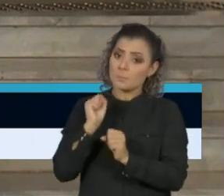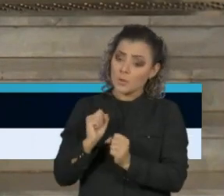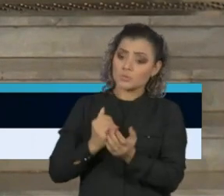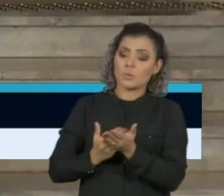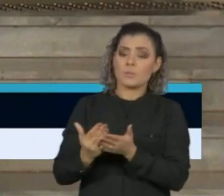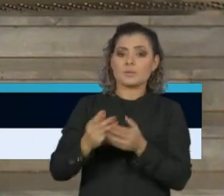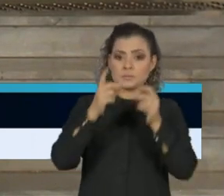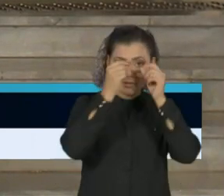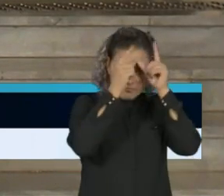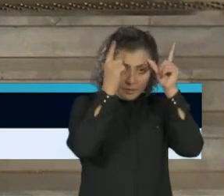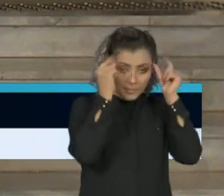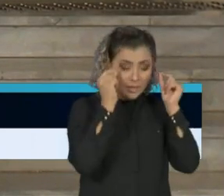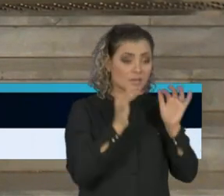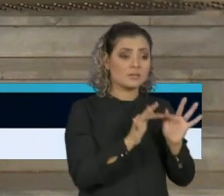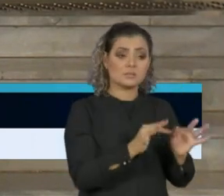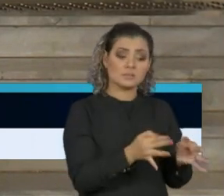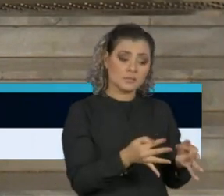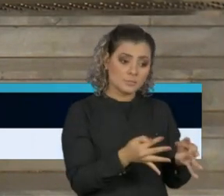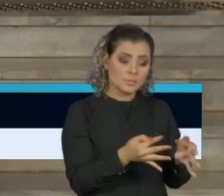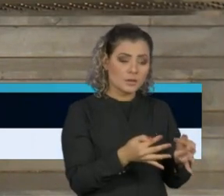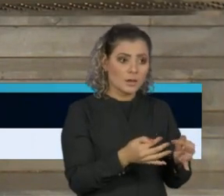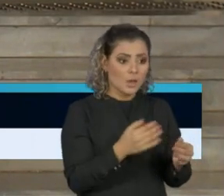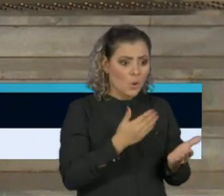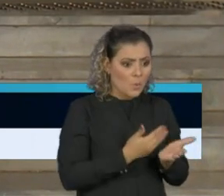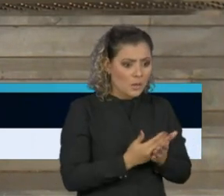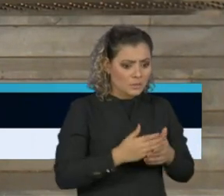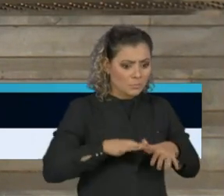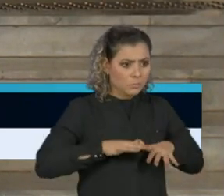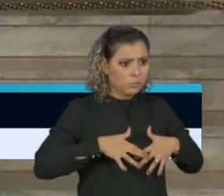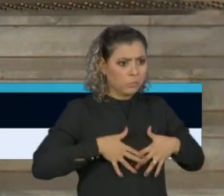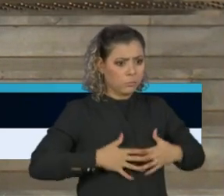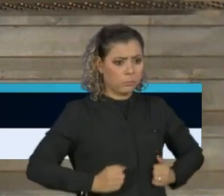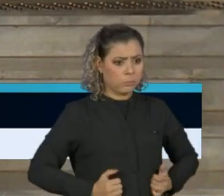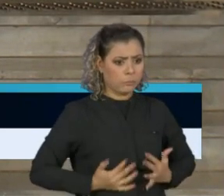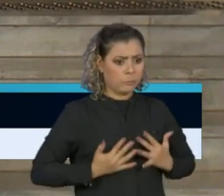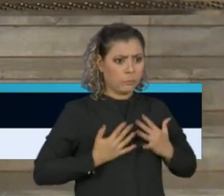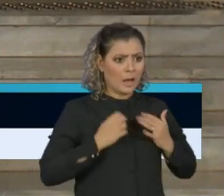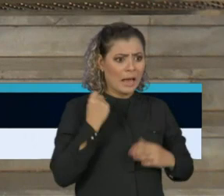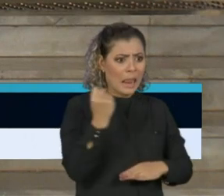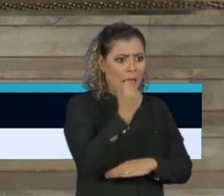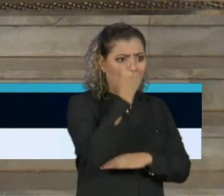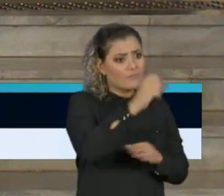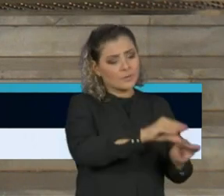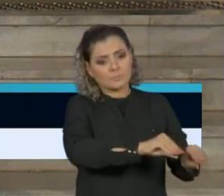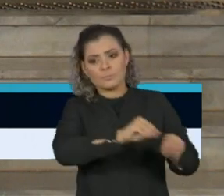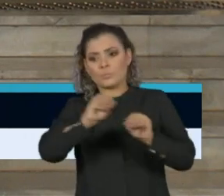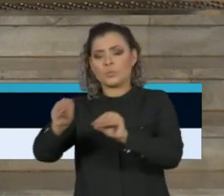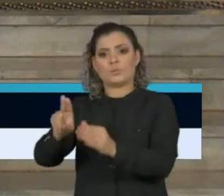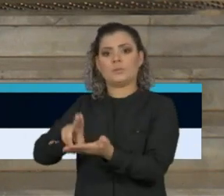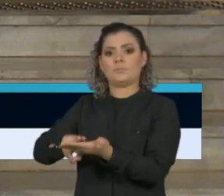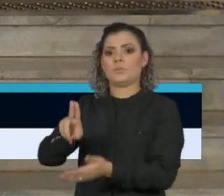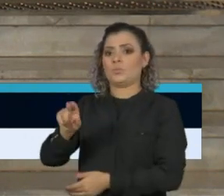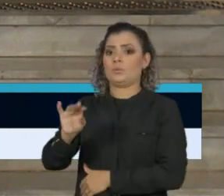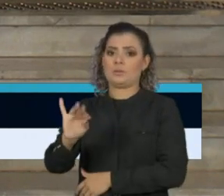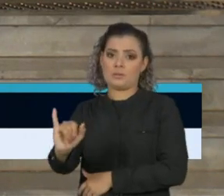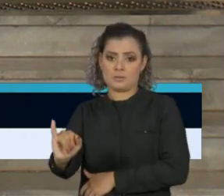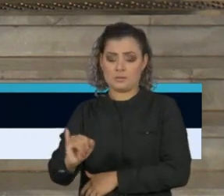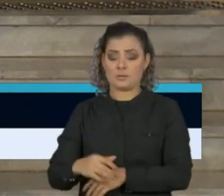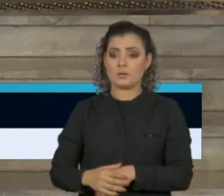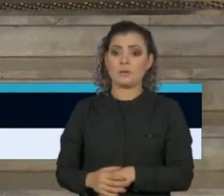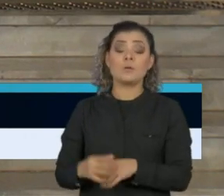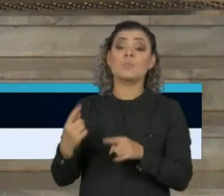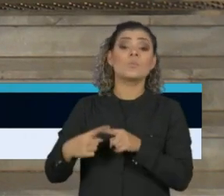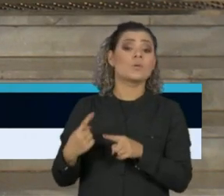enfermaria e ir até a alta após a permanência na UTI. Por que do estresse? Porque você